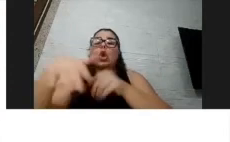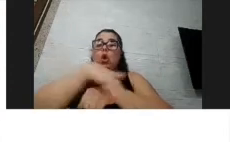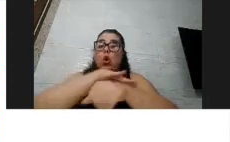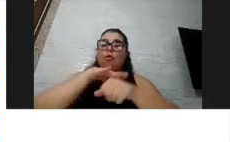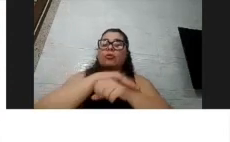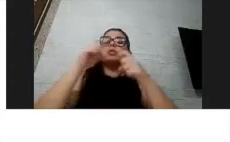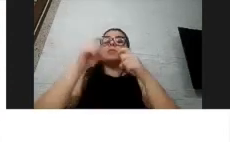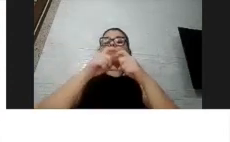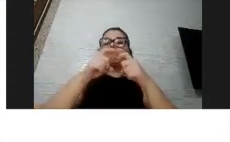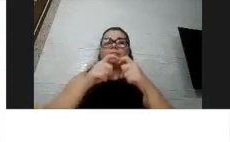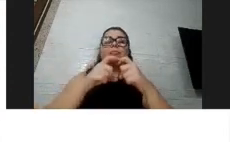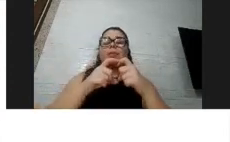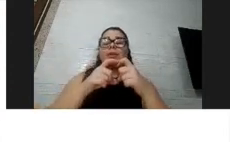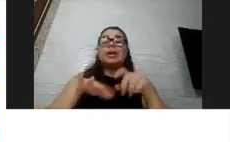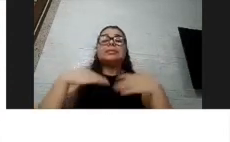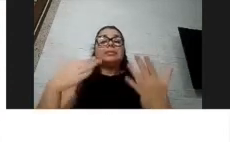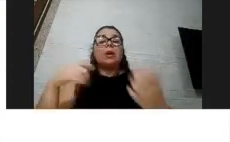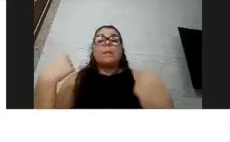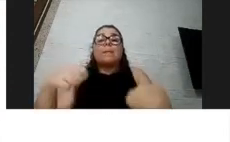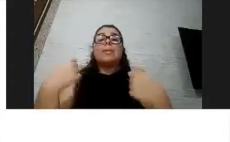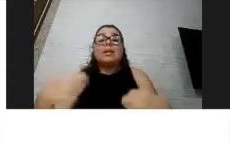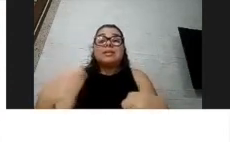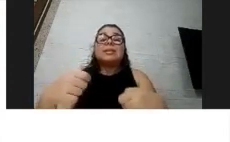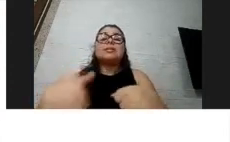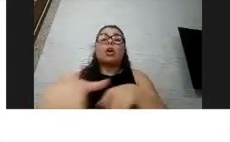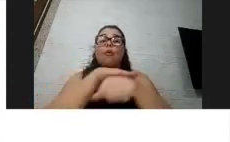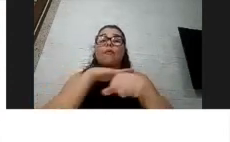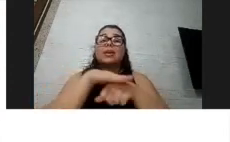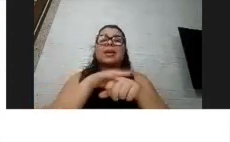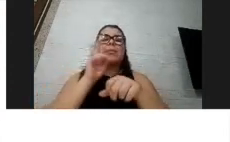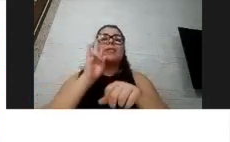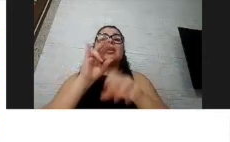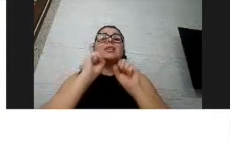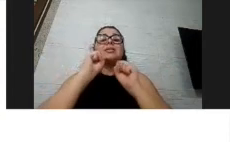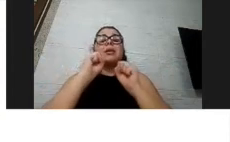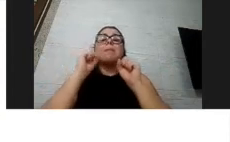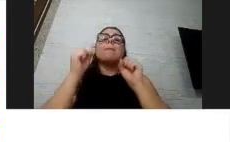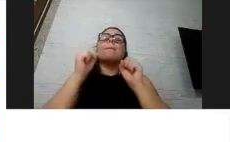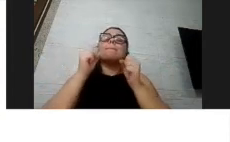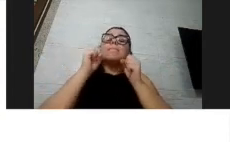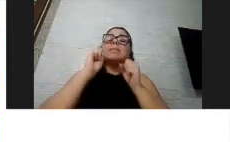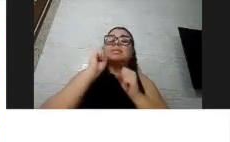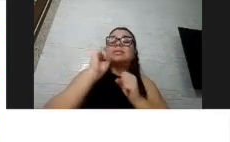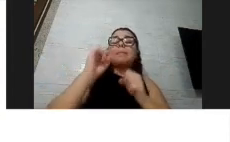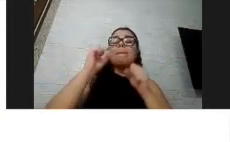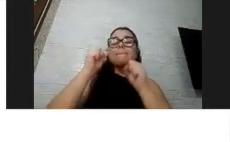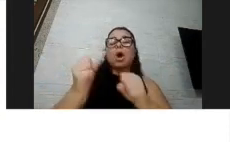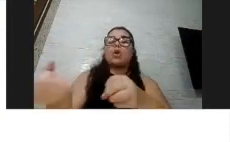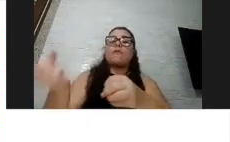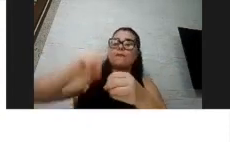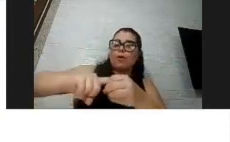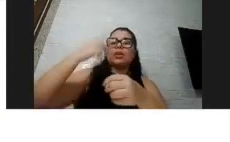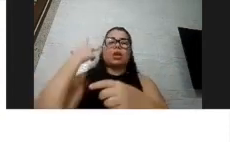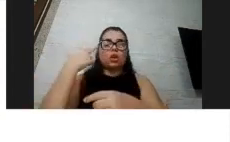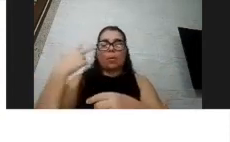retomada dessa pessoa especificamente, né, e quando a gente fala de escola, de clínicas, por exemplo,